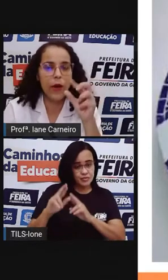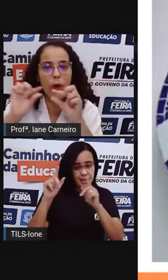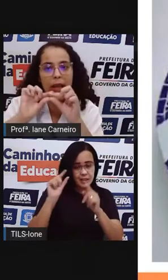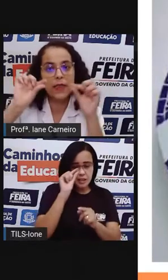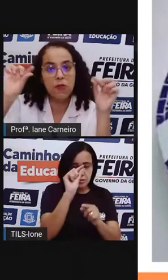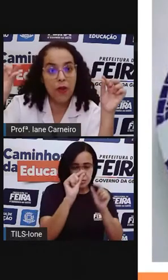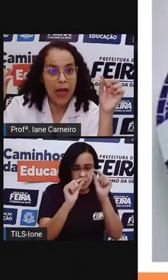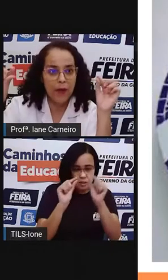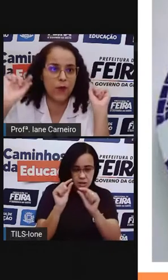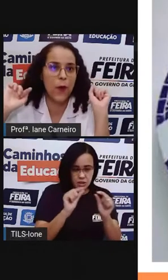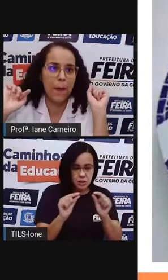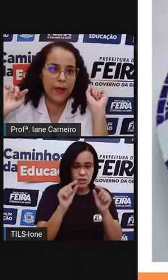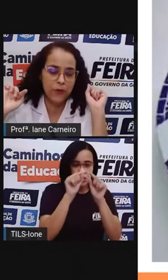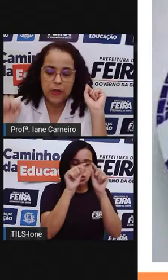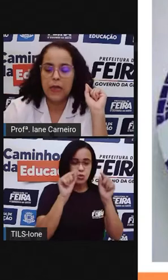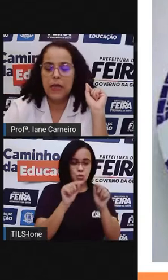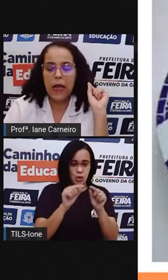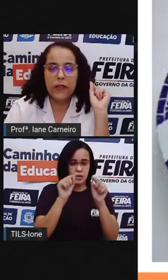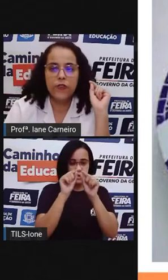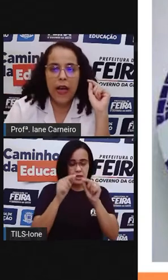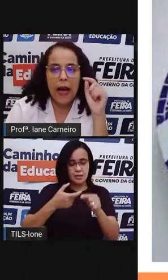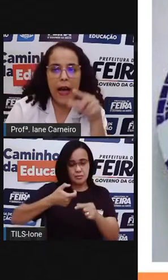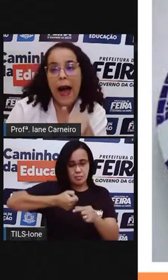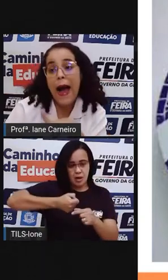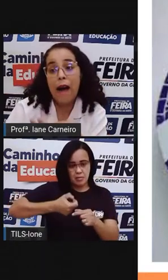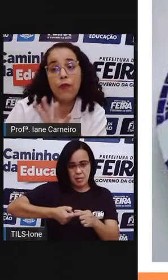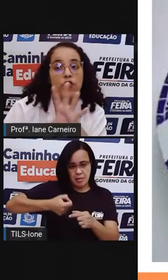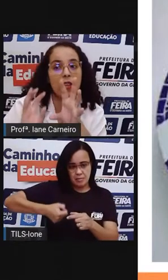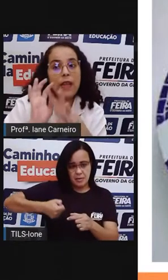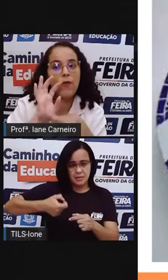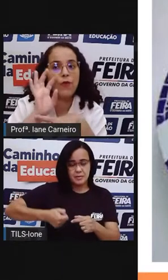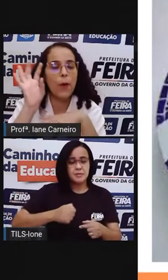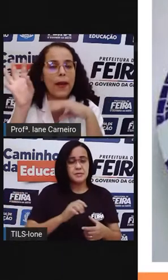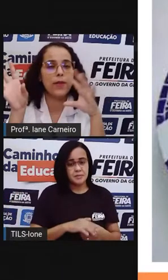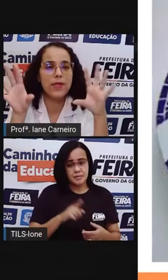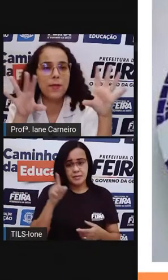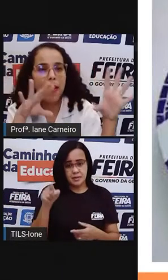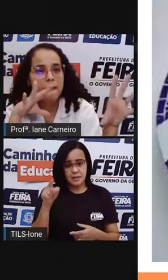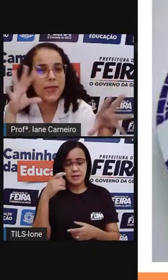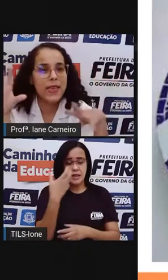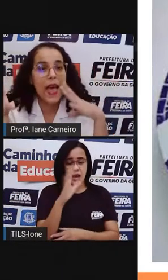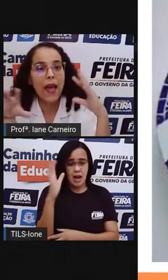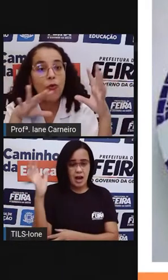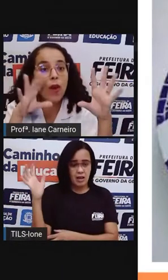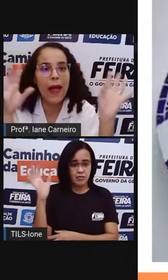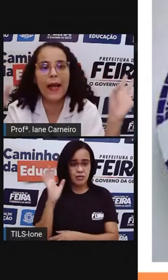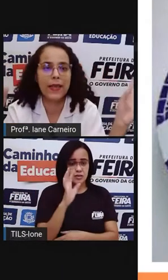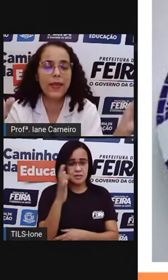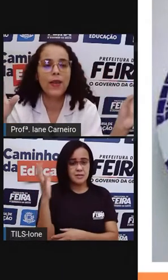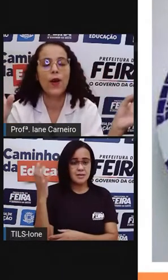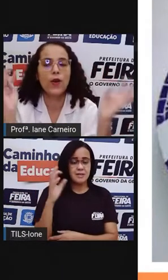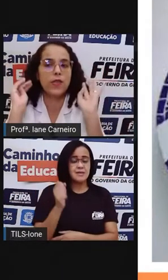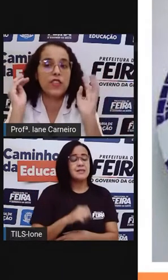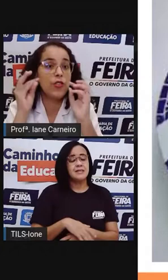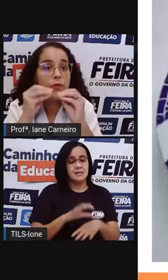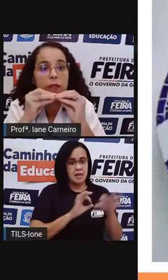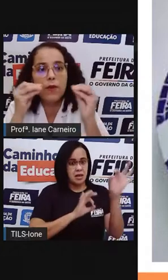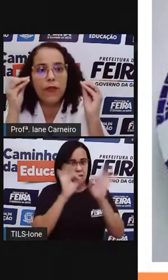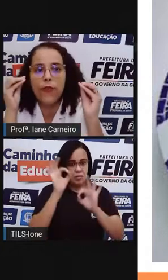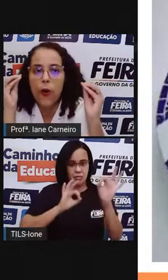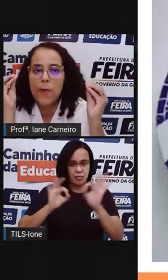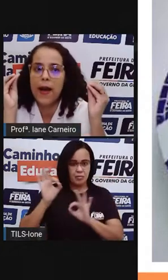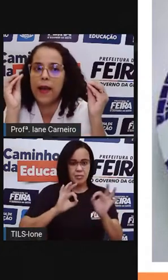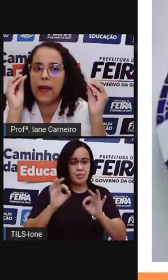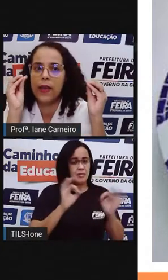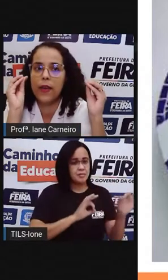adinho, né? Ou retangular os formatos. Já a árvore já tá um formato, assim, mais irregular, né? Ou seja, não